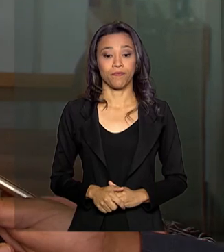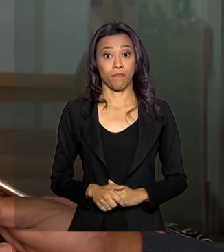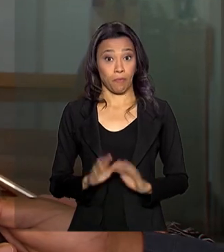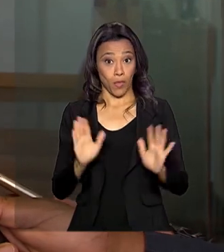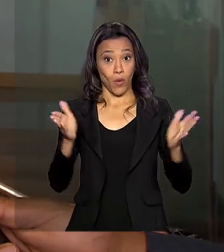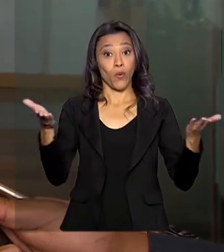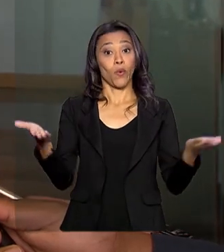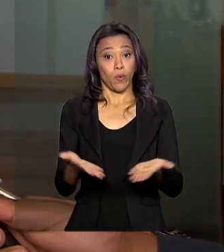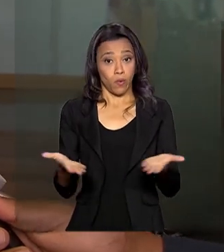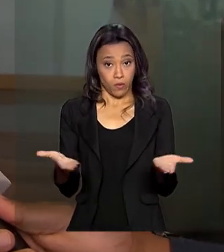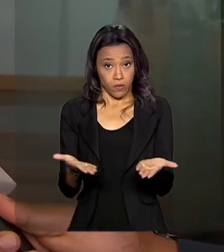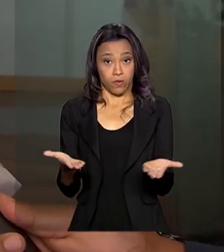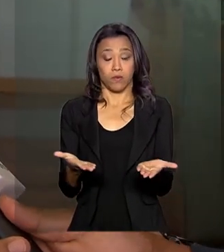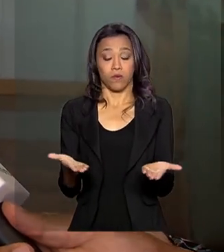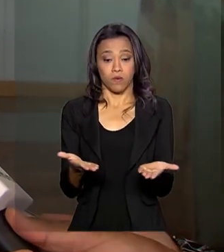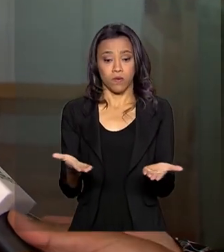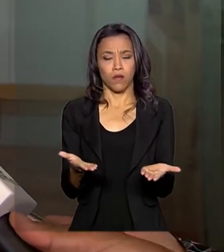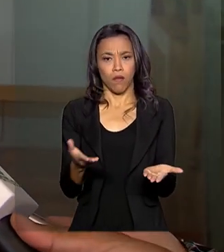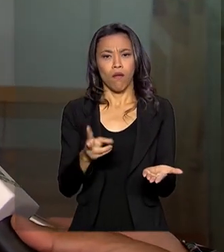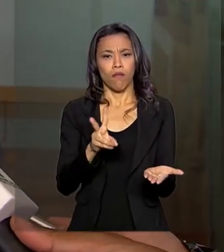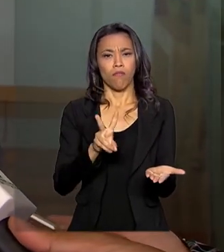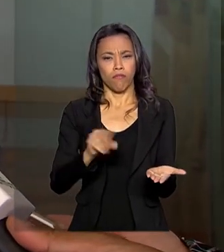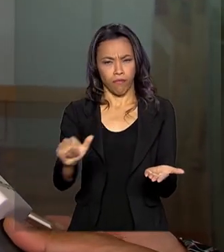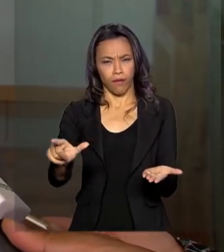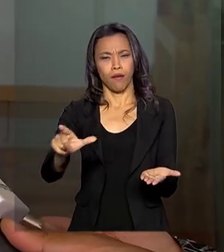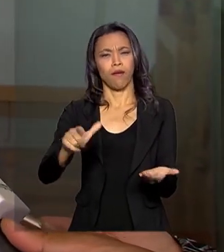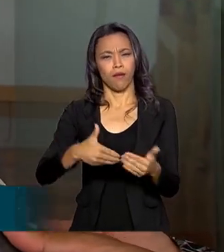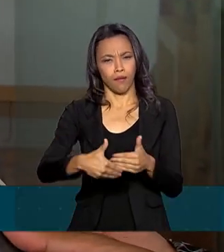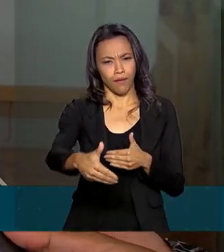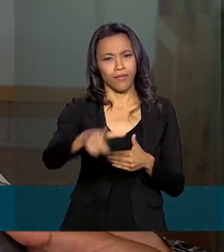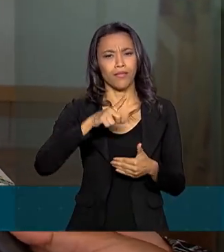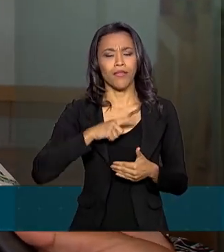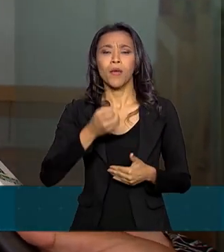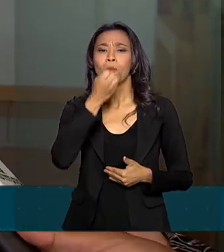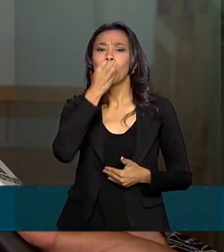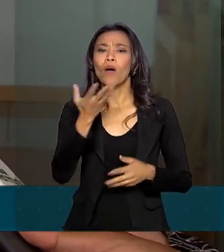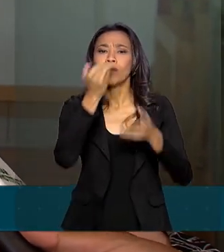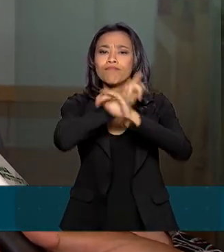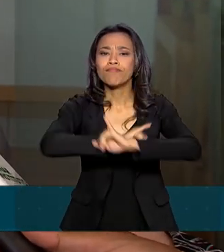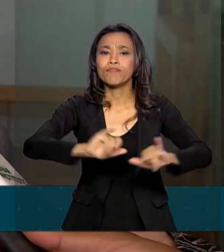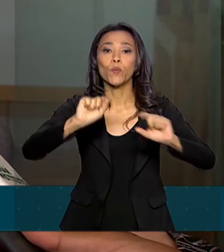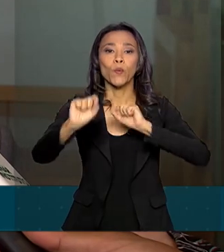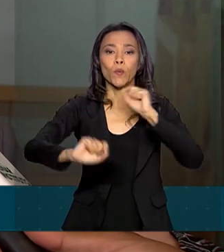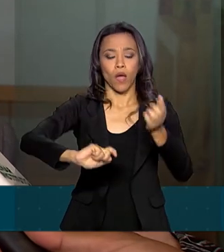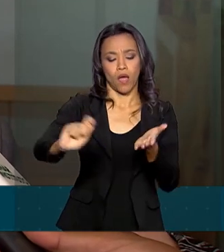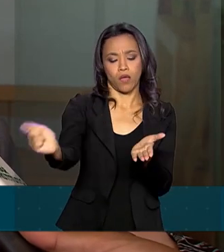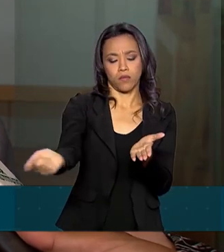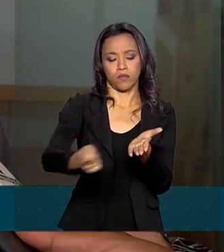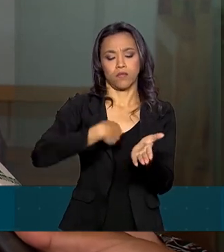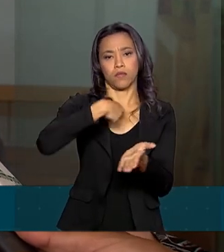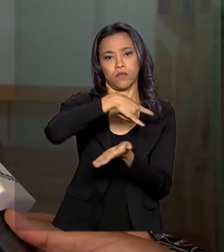Hoje, provavelmente, nós teremos aí boas notícias de assinaturas de